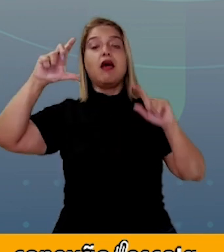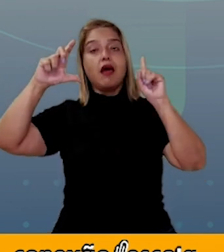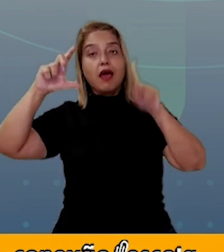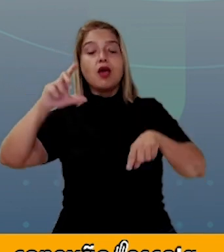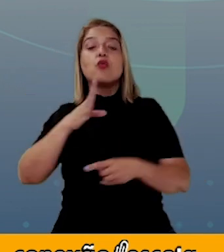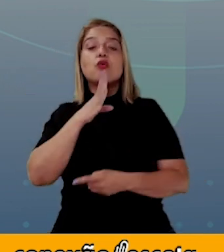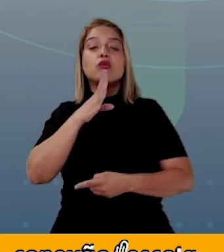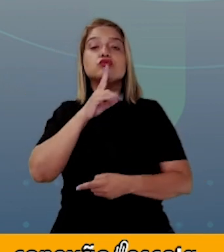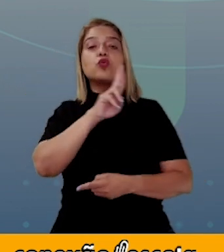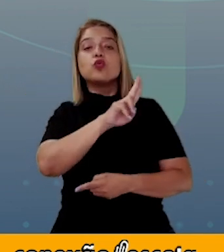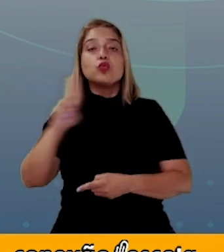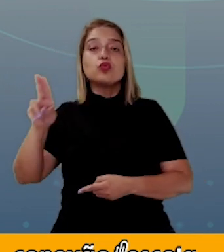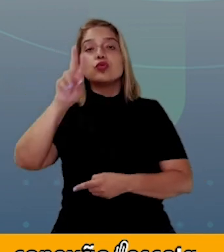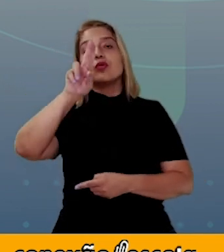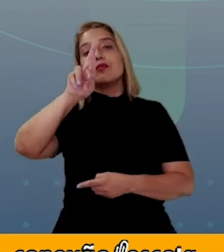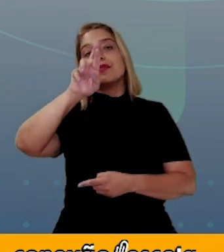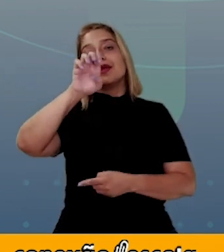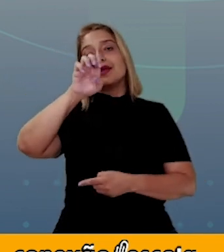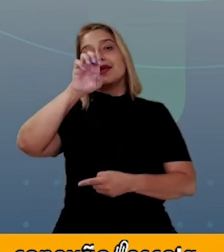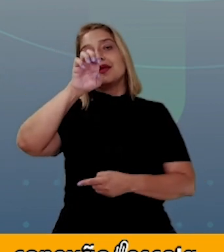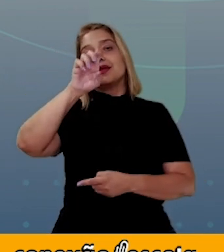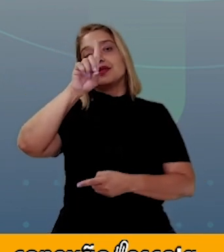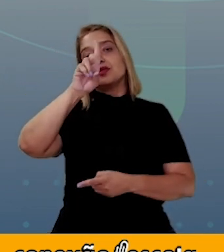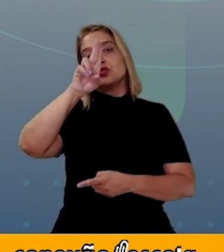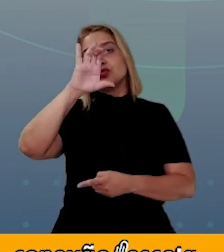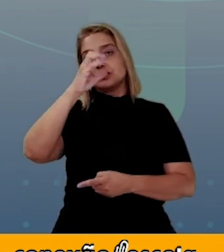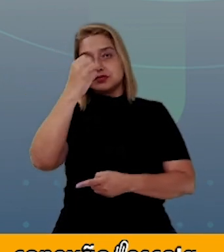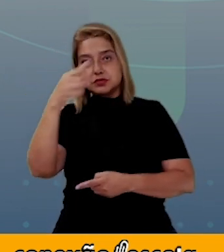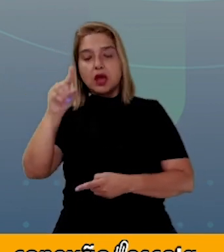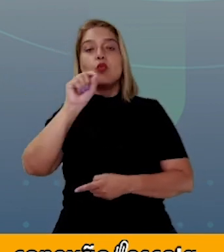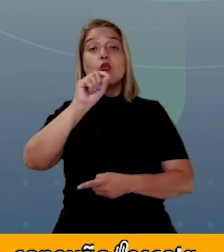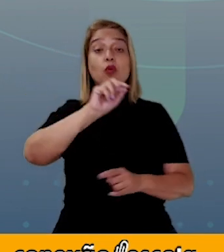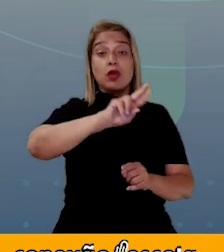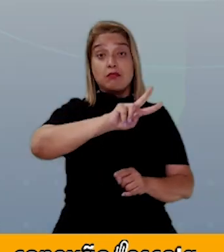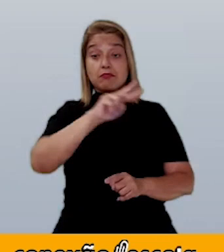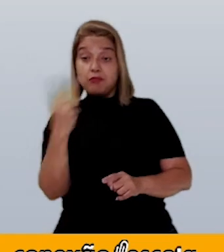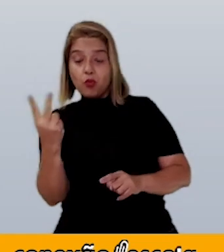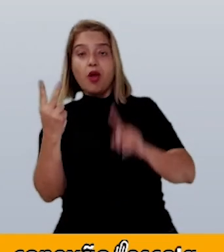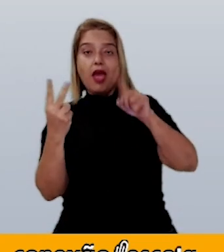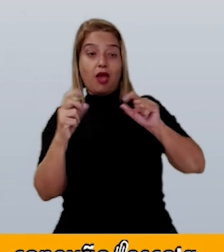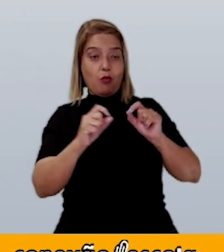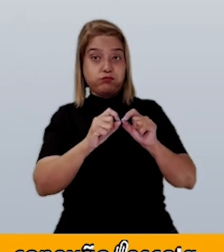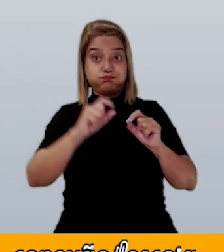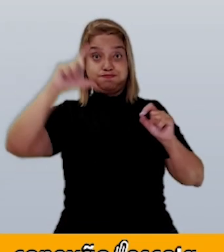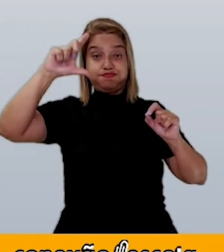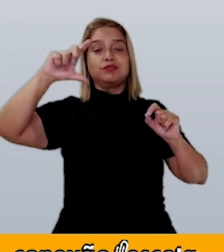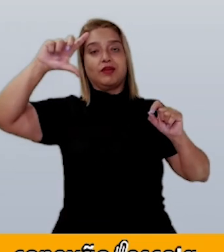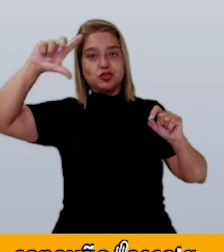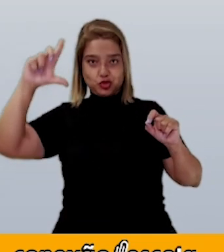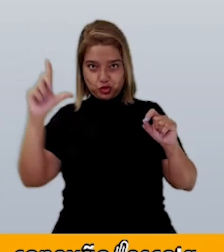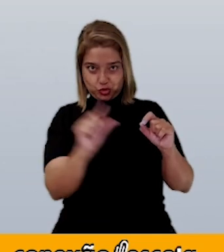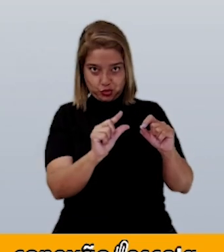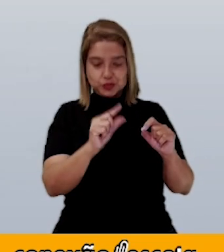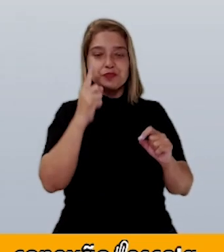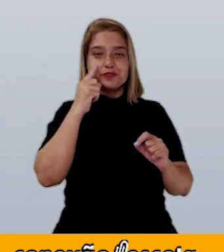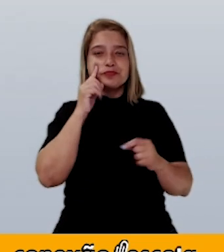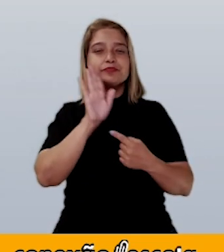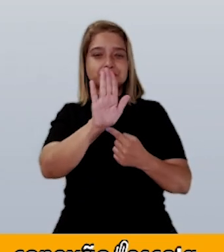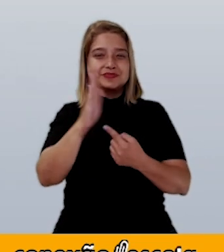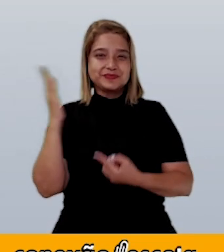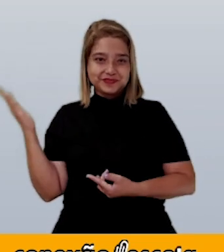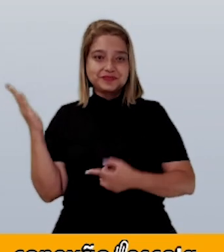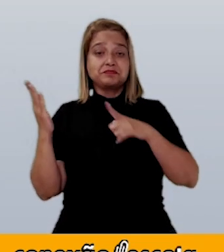conhecido como redução. Veja só no slide. Duas figuras são